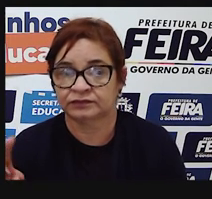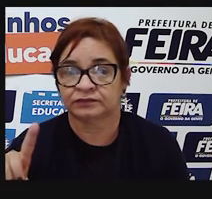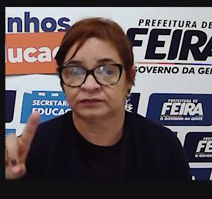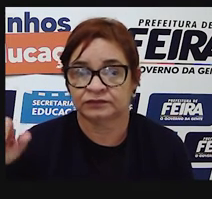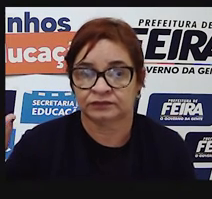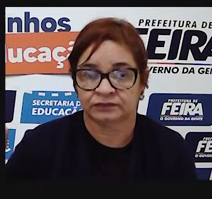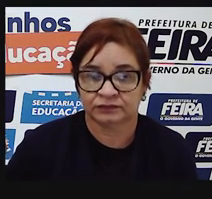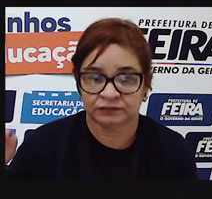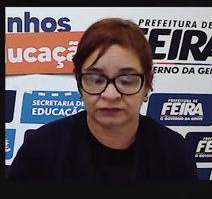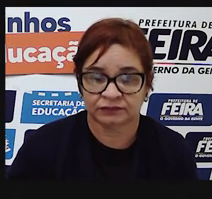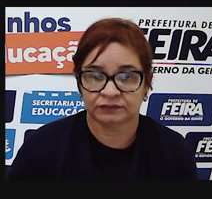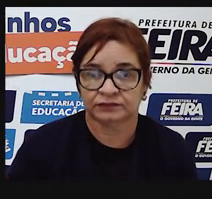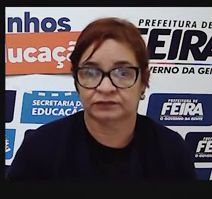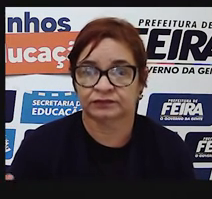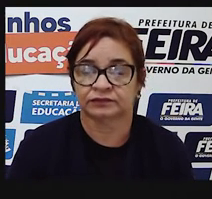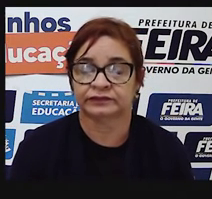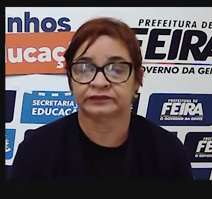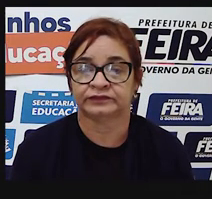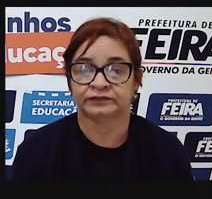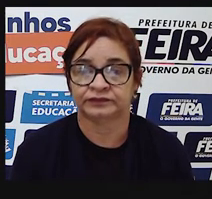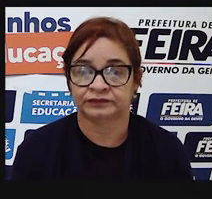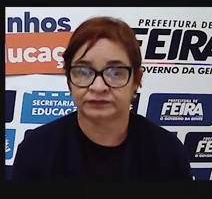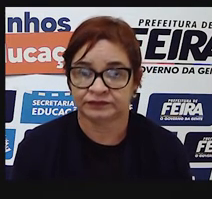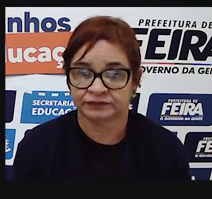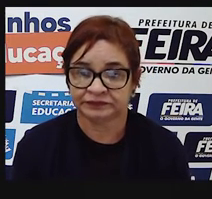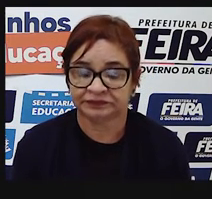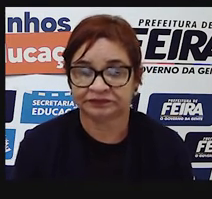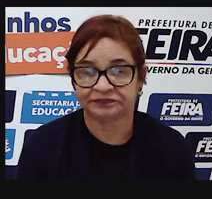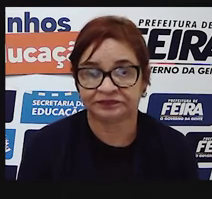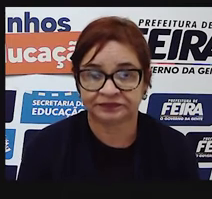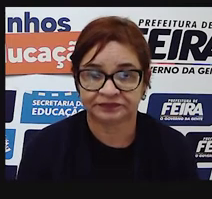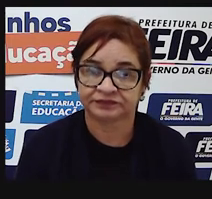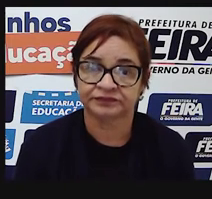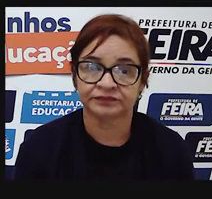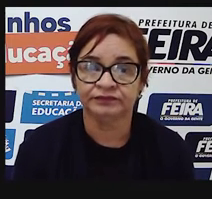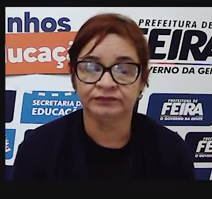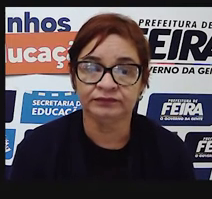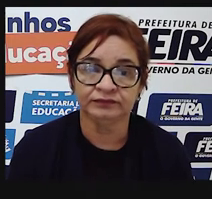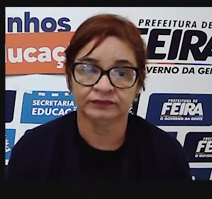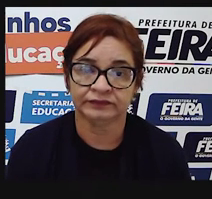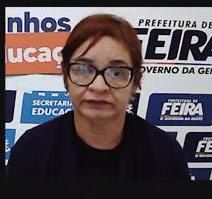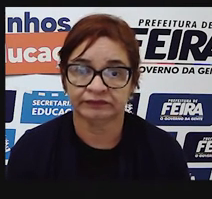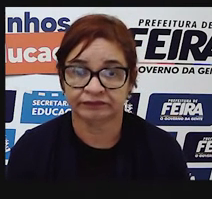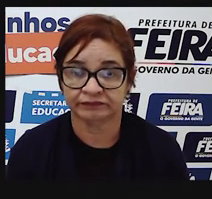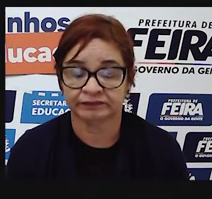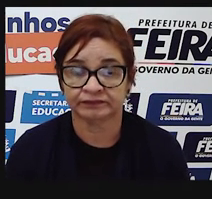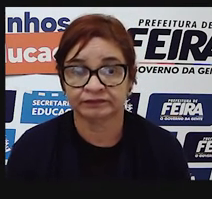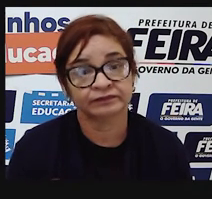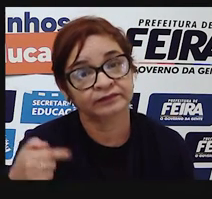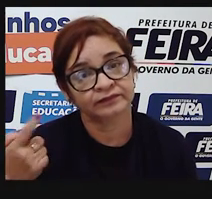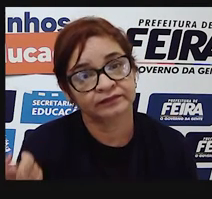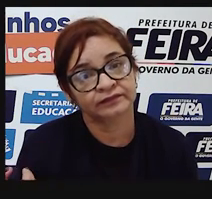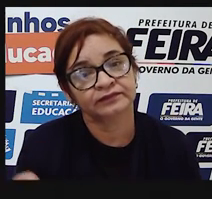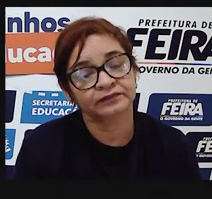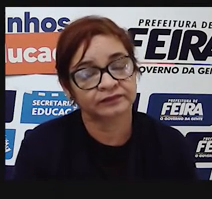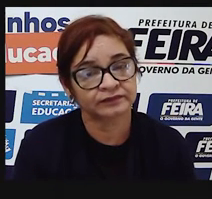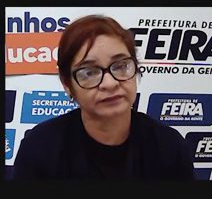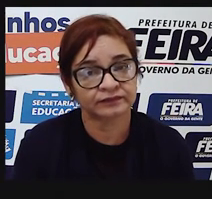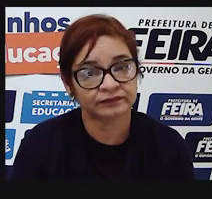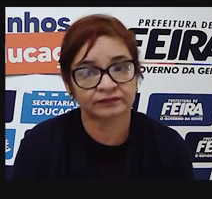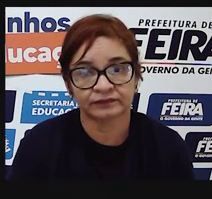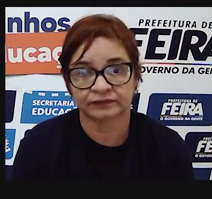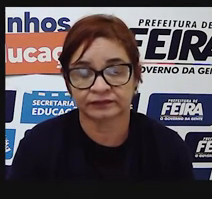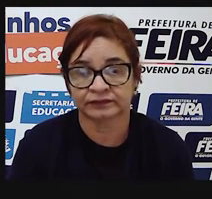local e a data presente no texto. Qual é a outra utilização da vírgula?